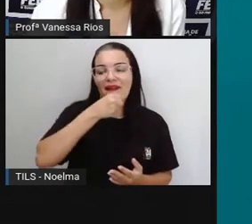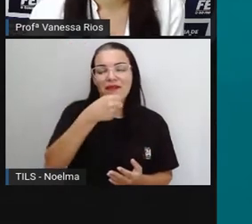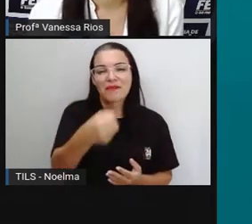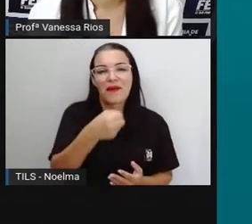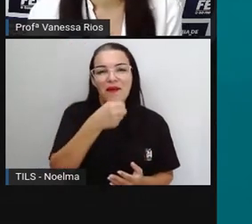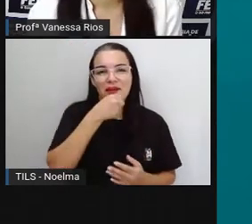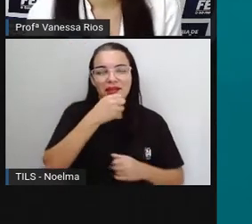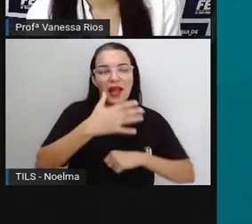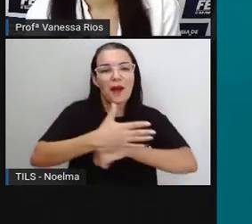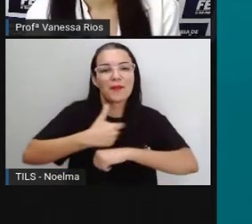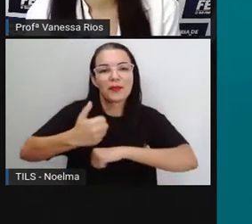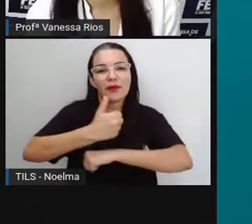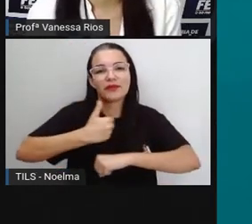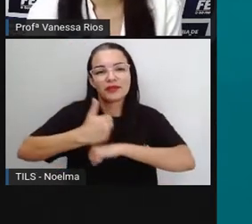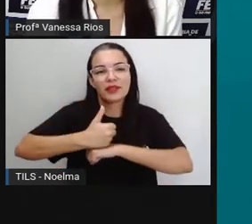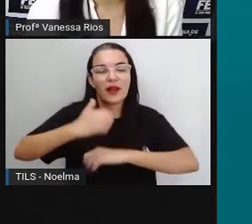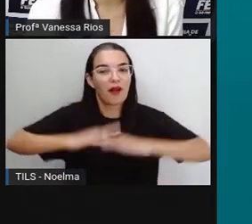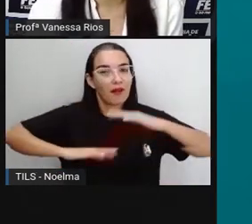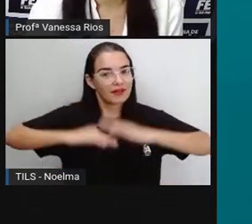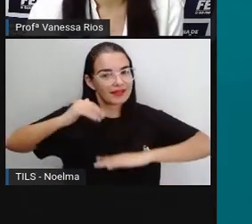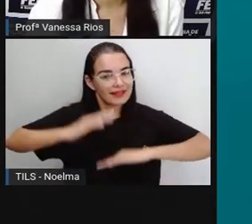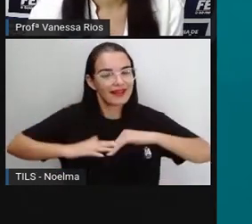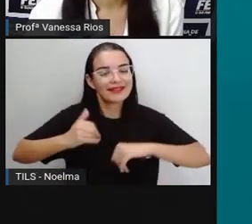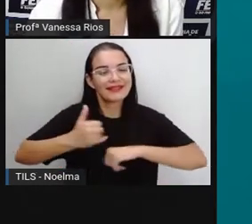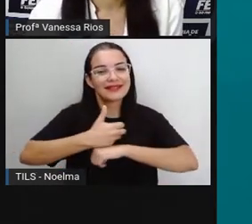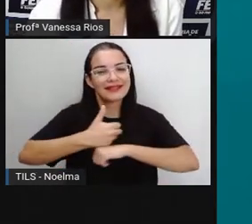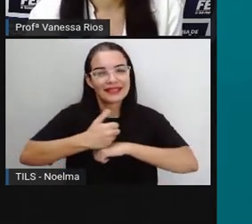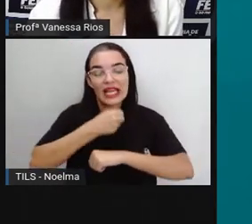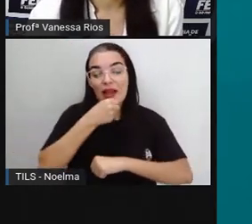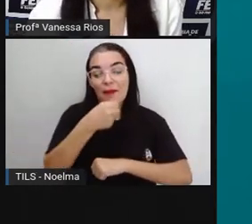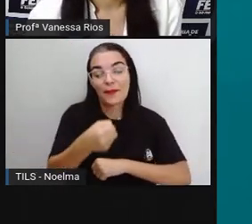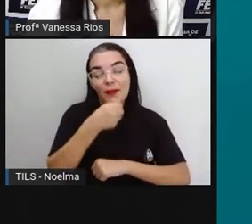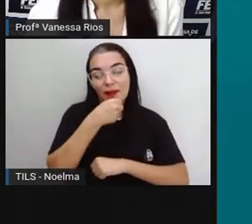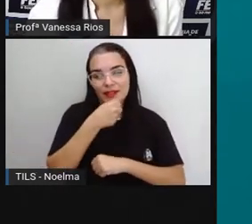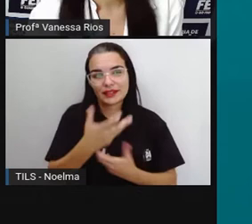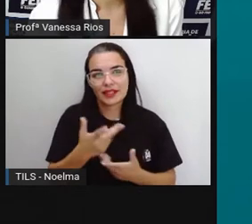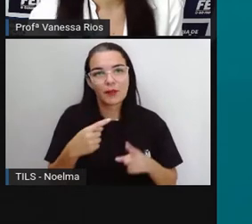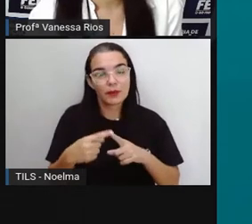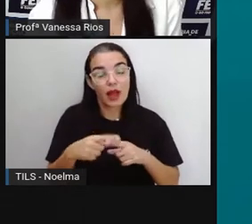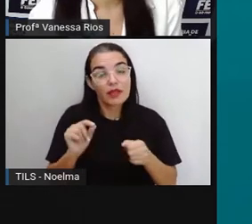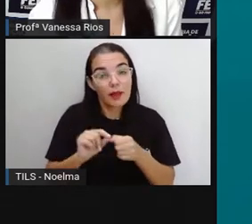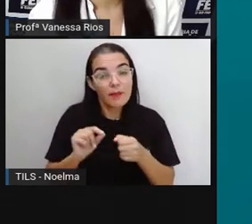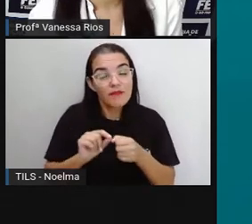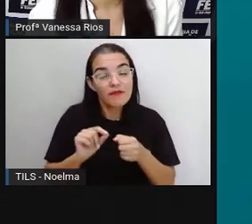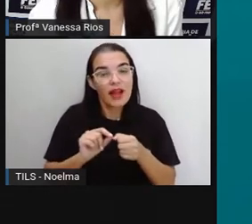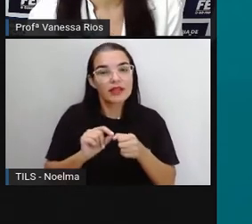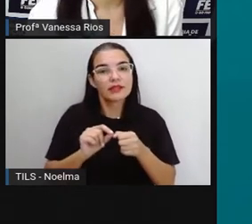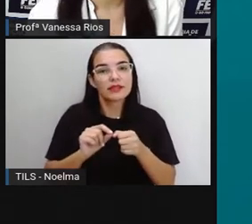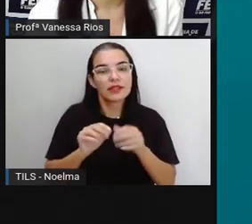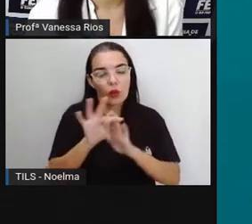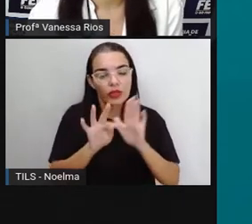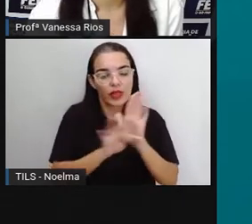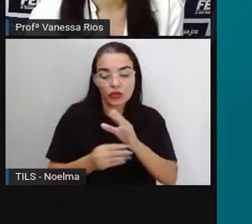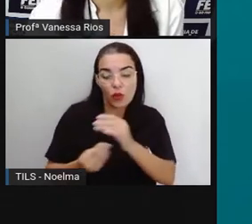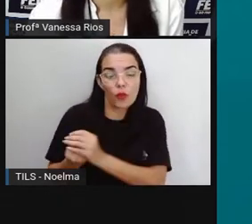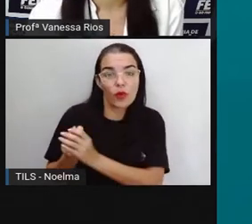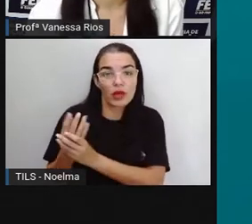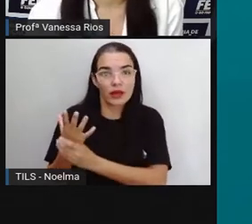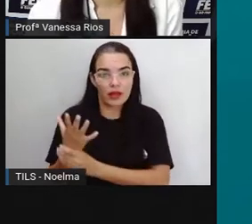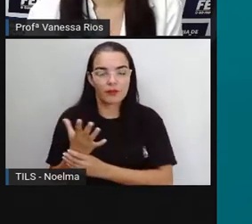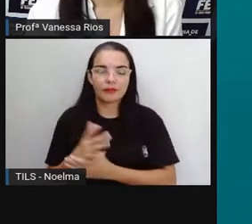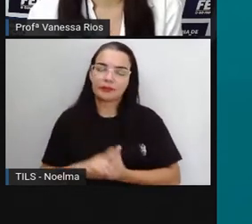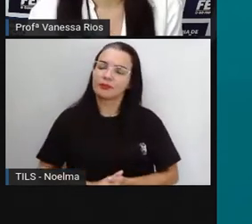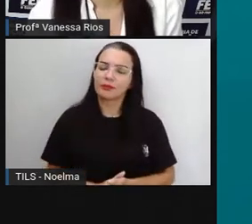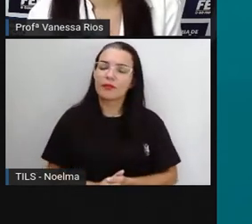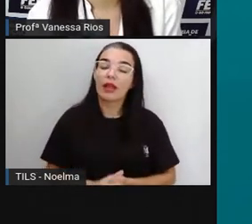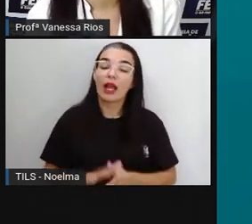pessoas que são responsáveis pela produção desse texto. Apesar das reportagens aí serem textos, né, que